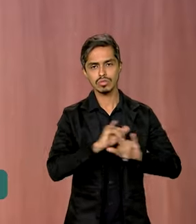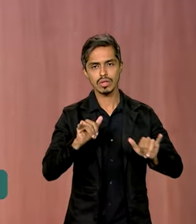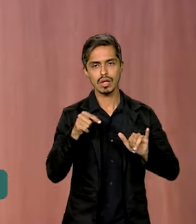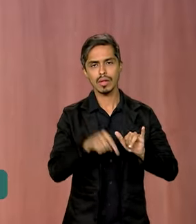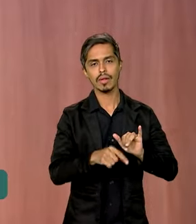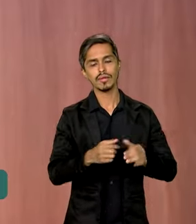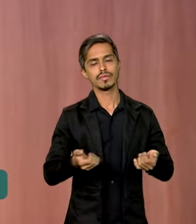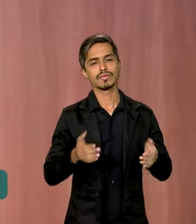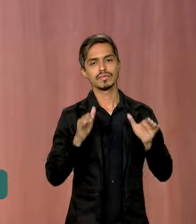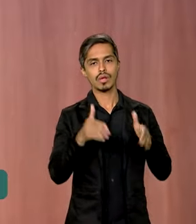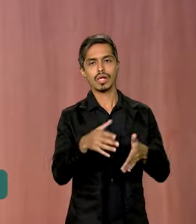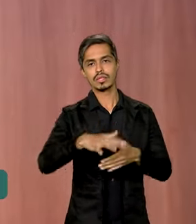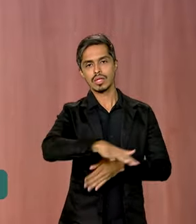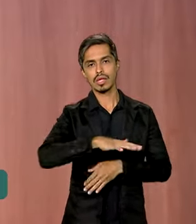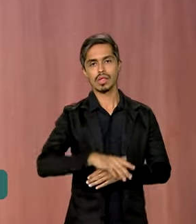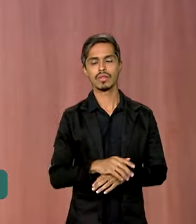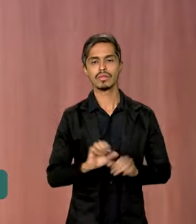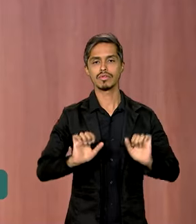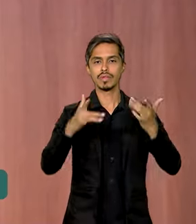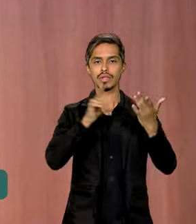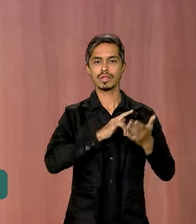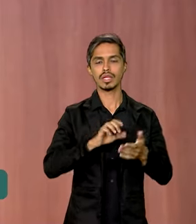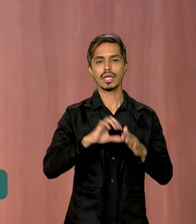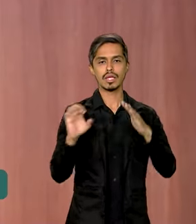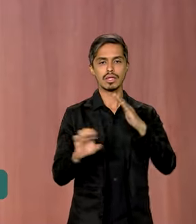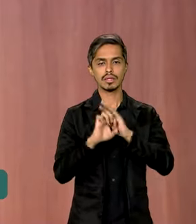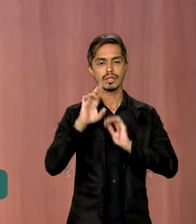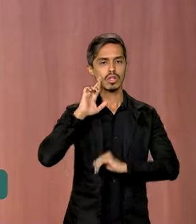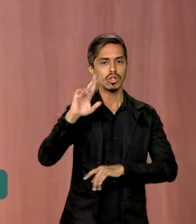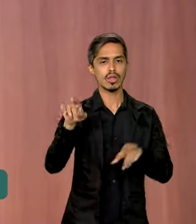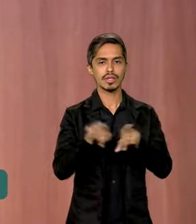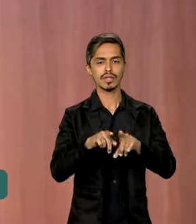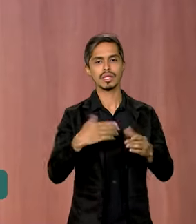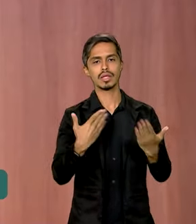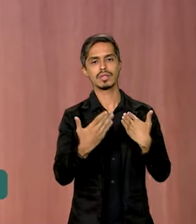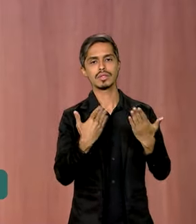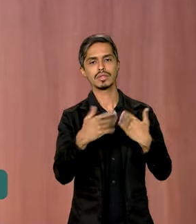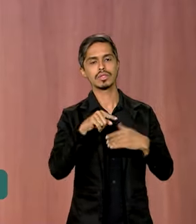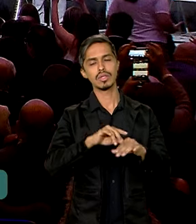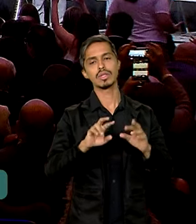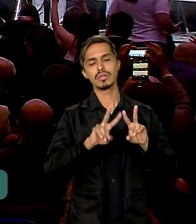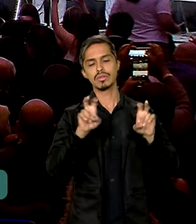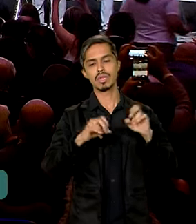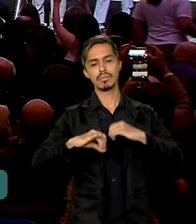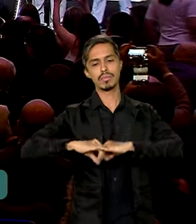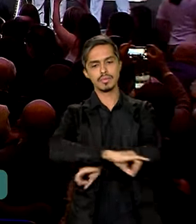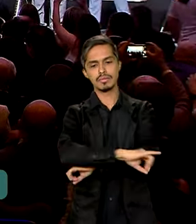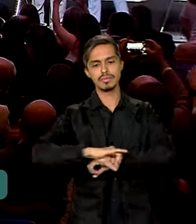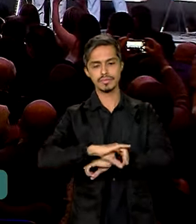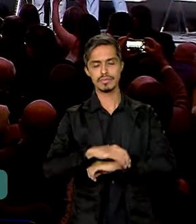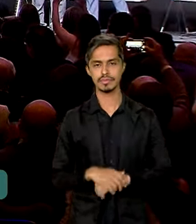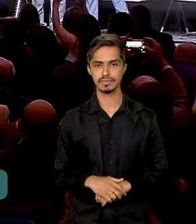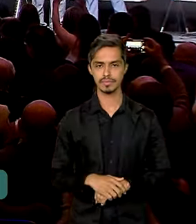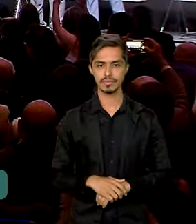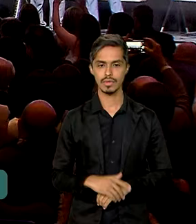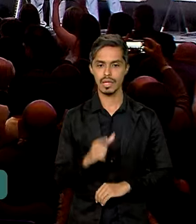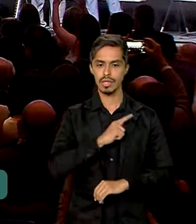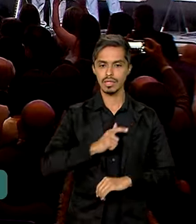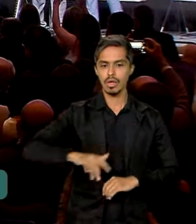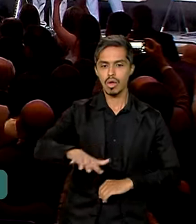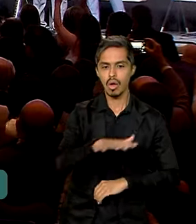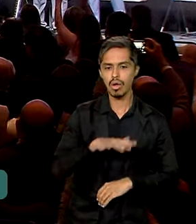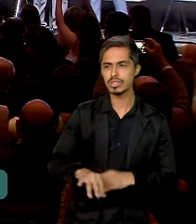setor. O evento reúne empresários e autoridades para debater a infraestrutura. Há um público de